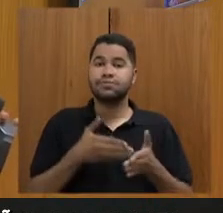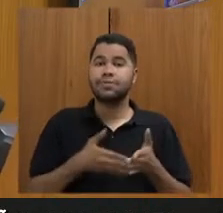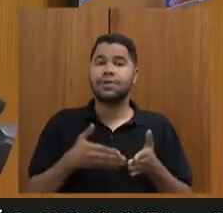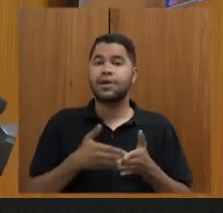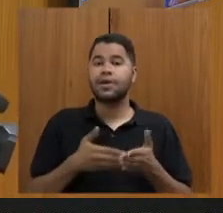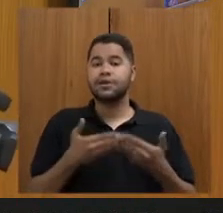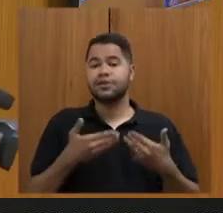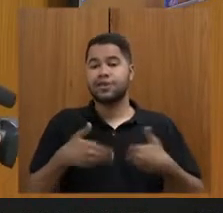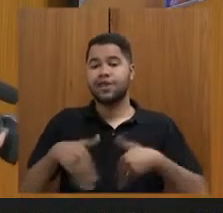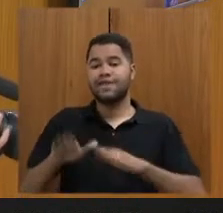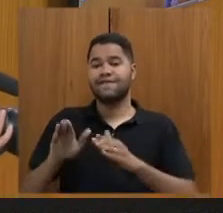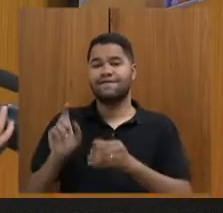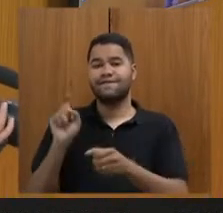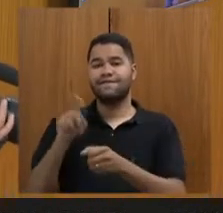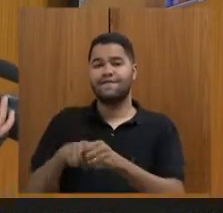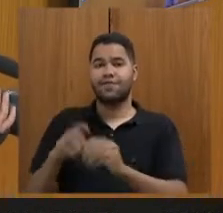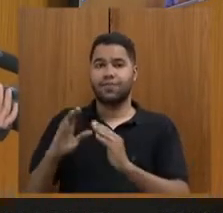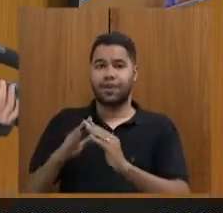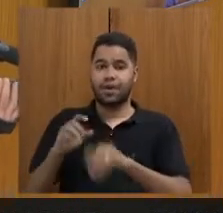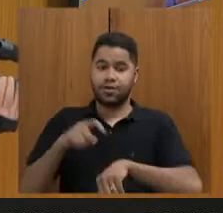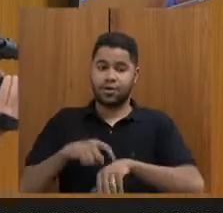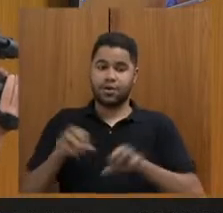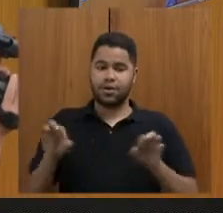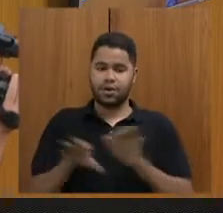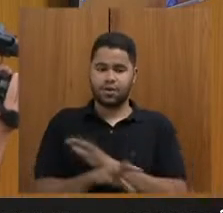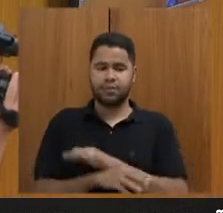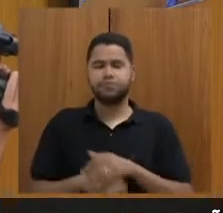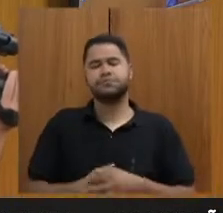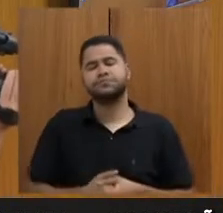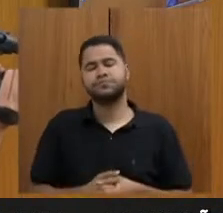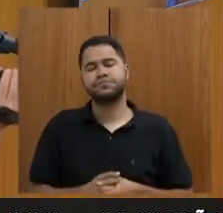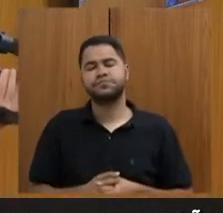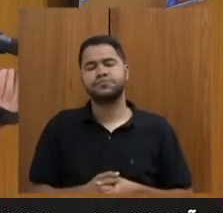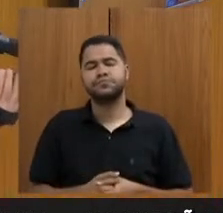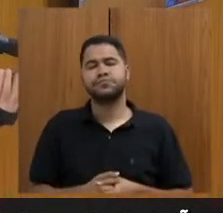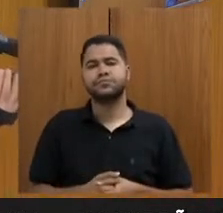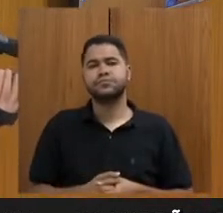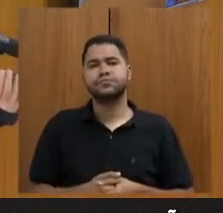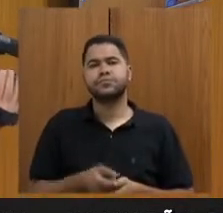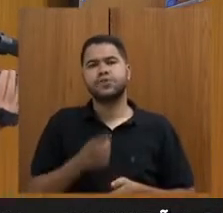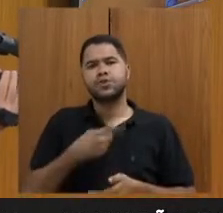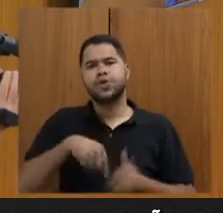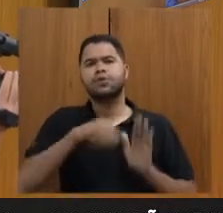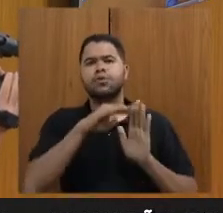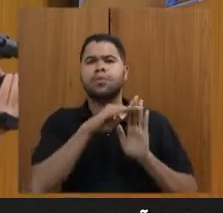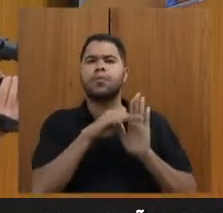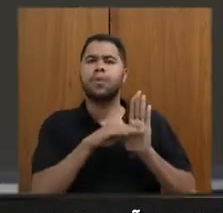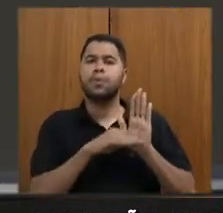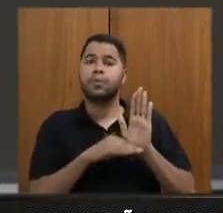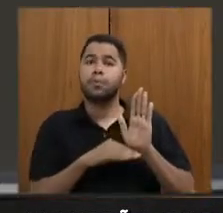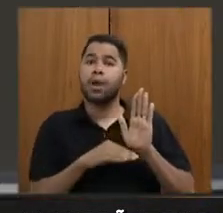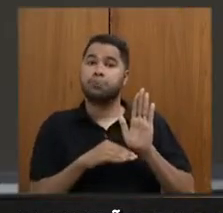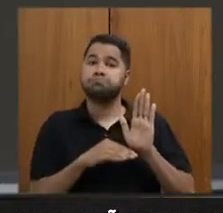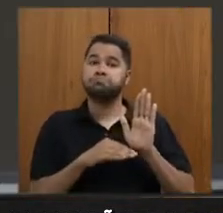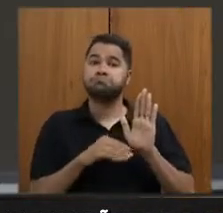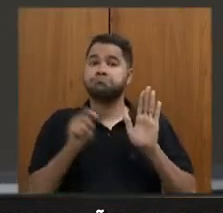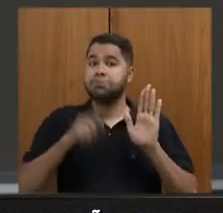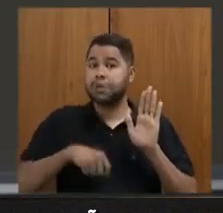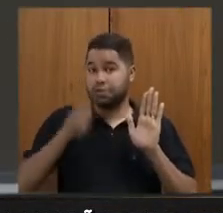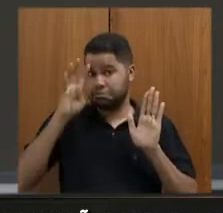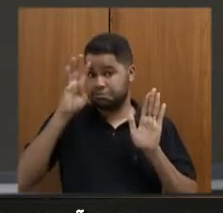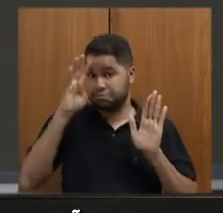o funcionário de volta para casa ao final do turno. E uma das medidas que a gente, Ventilou, que poderia ser solução para isso